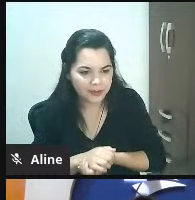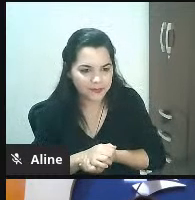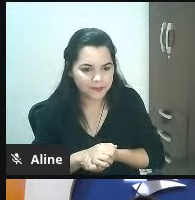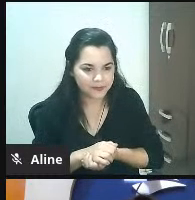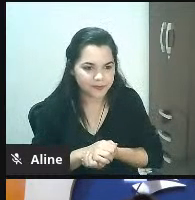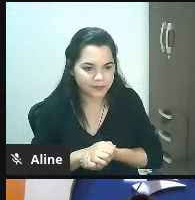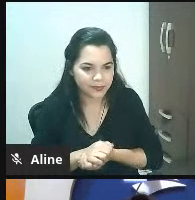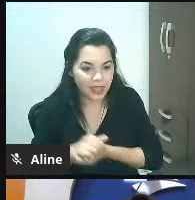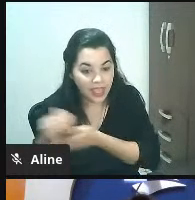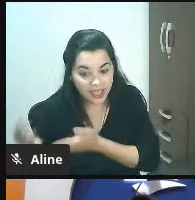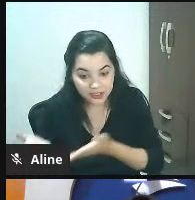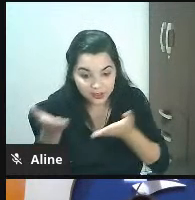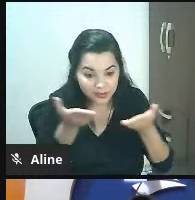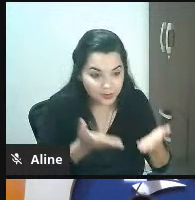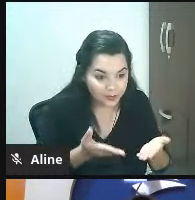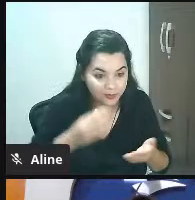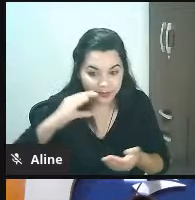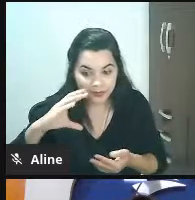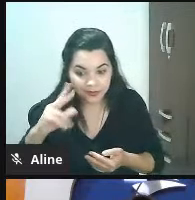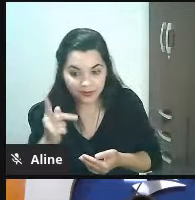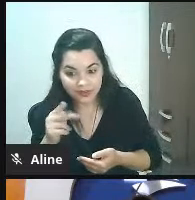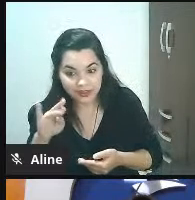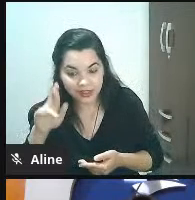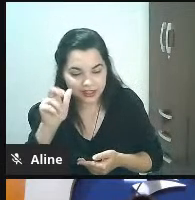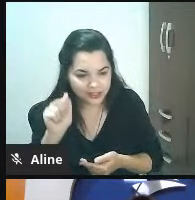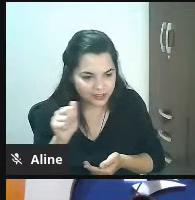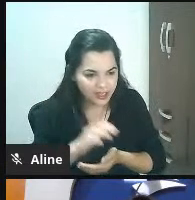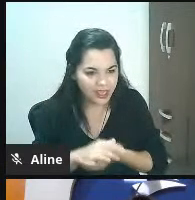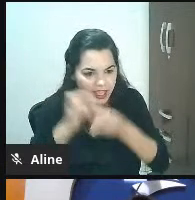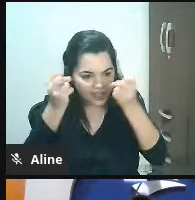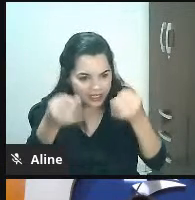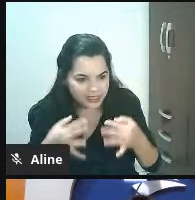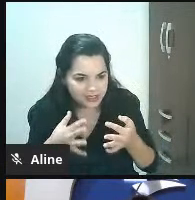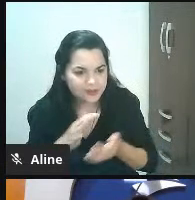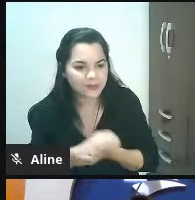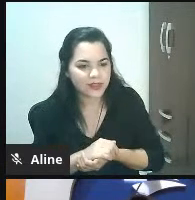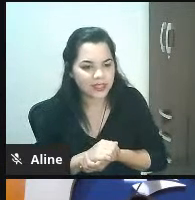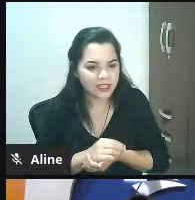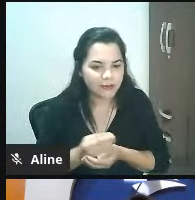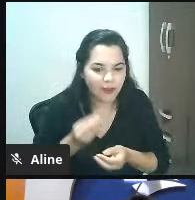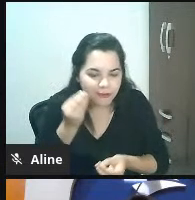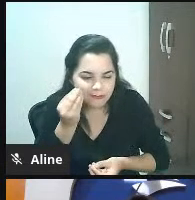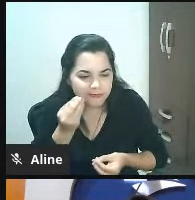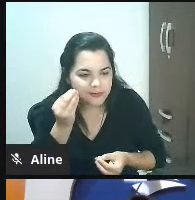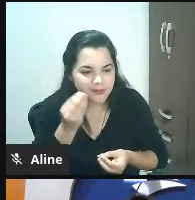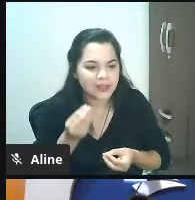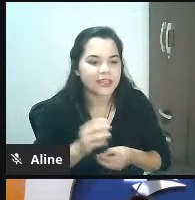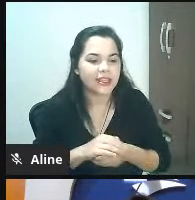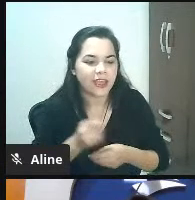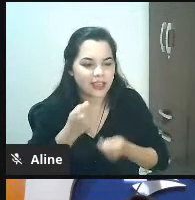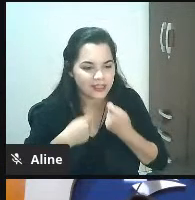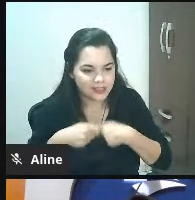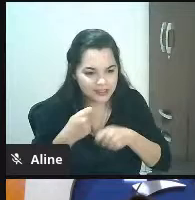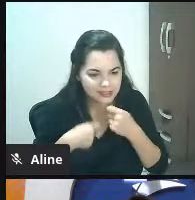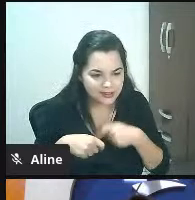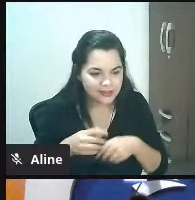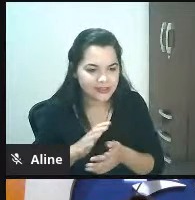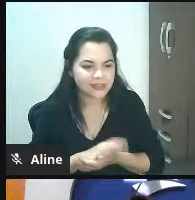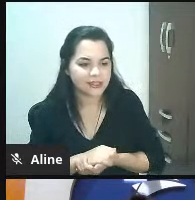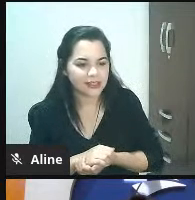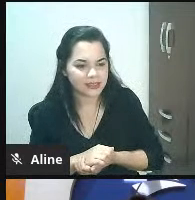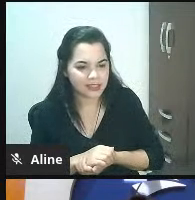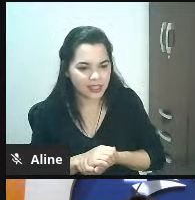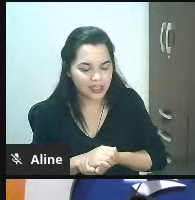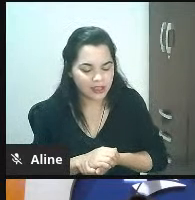Chaira que a Chaira é dona da empresa de delivery na nossa cidade Chaira fala para nós quais são as expectativas que você tem para a gente entregar no Natal fiquem tranquilos que a gente vai entregar tudo